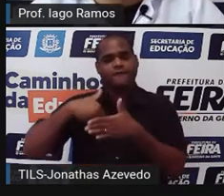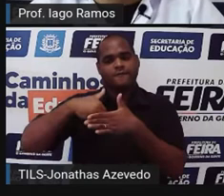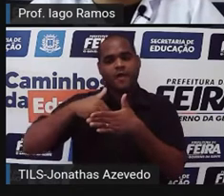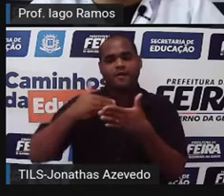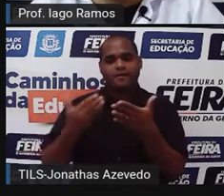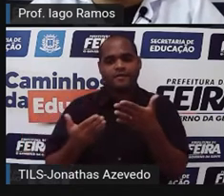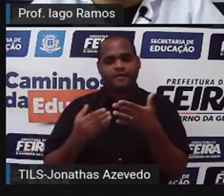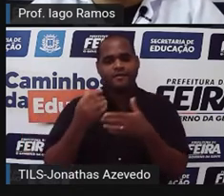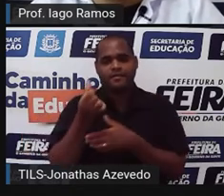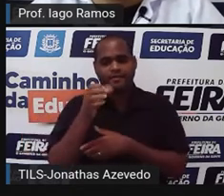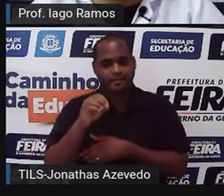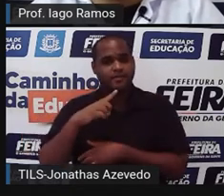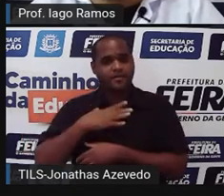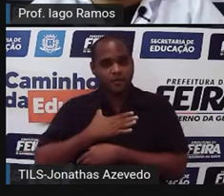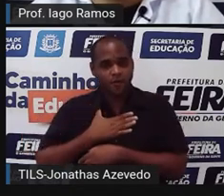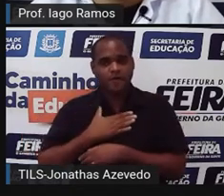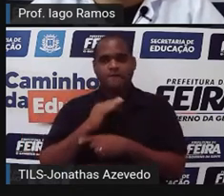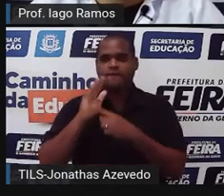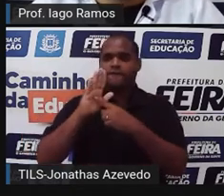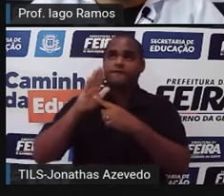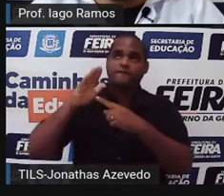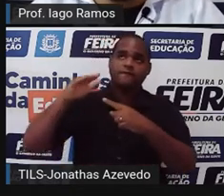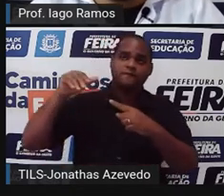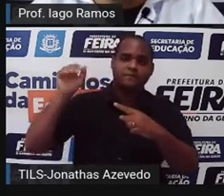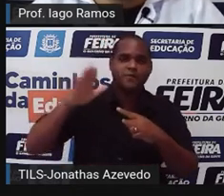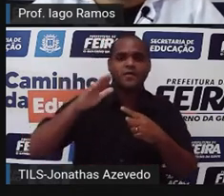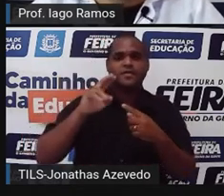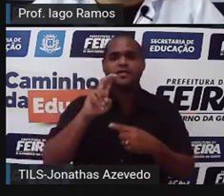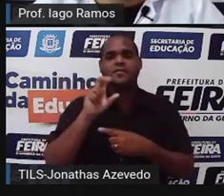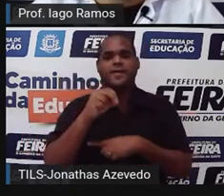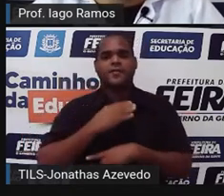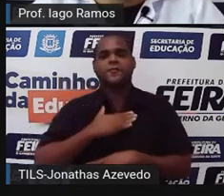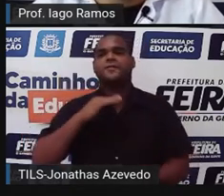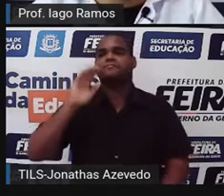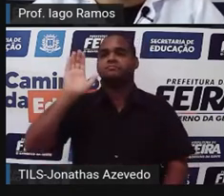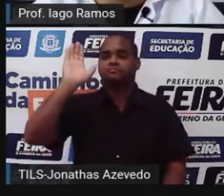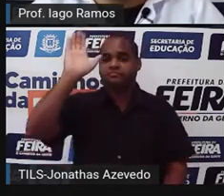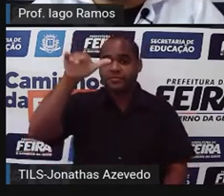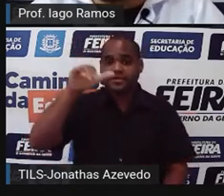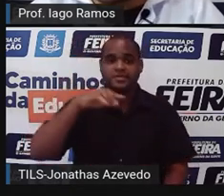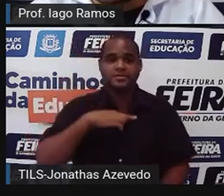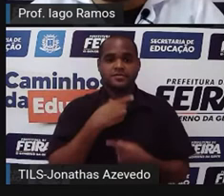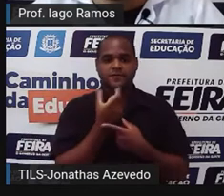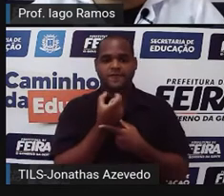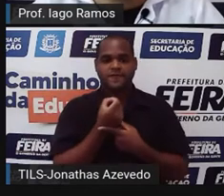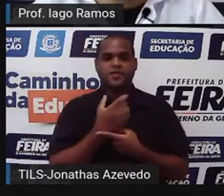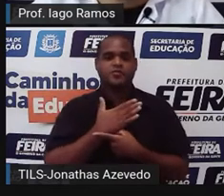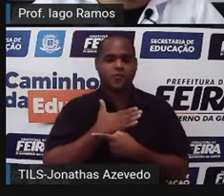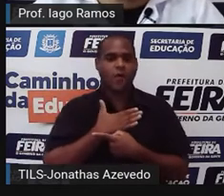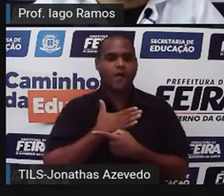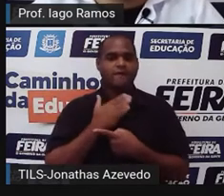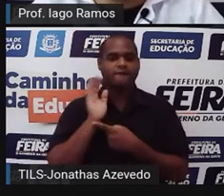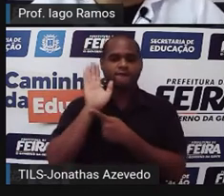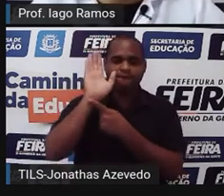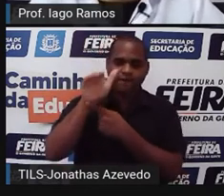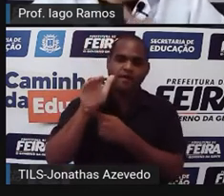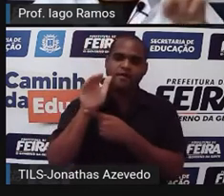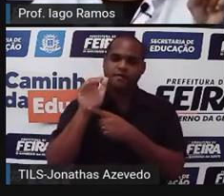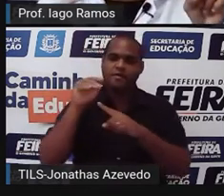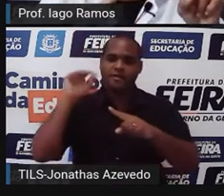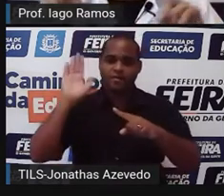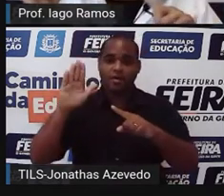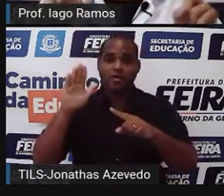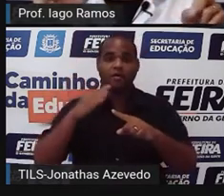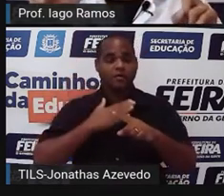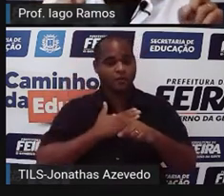60 alunos gostam de vôlei, 50 gostam de basquete, 20 gostam de basquete e vôlei, lá